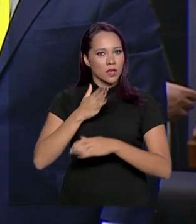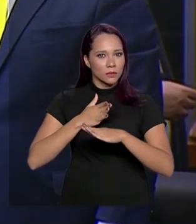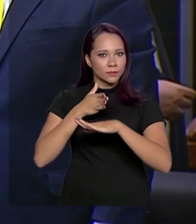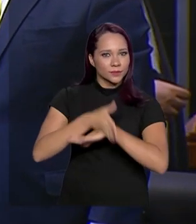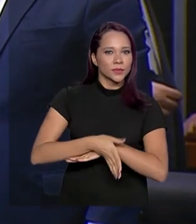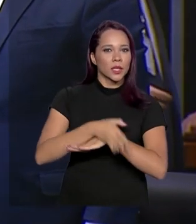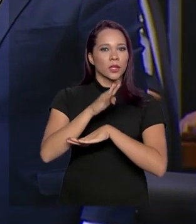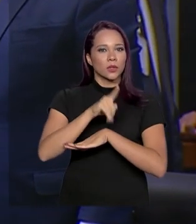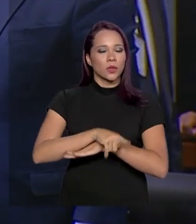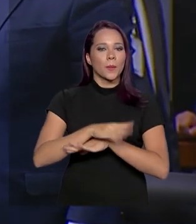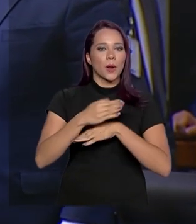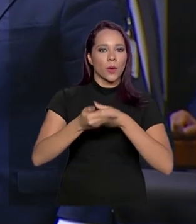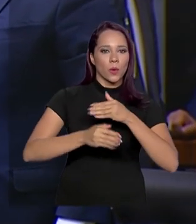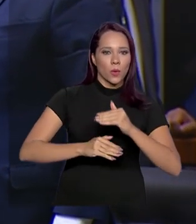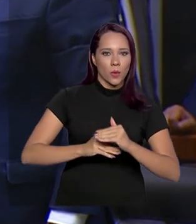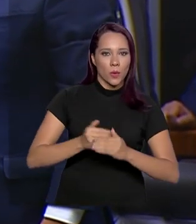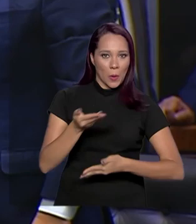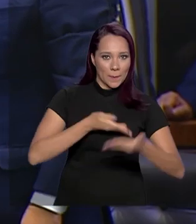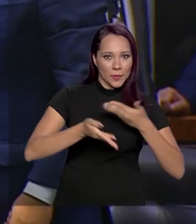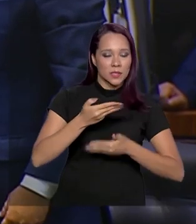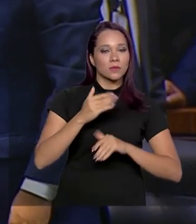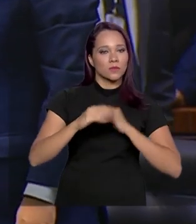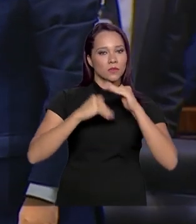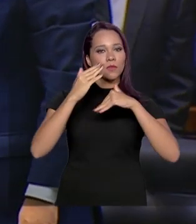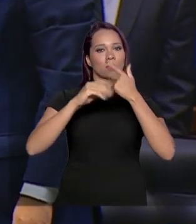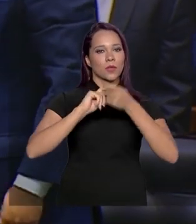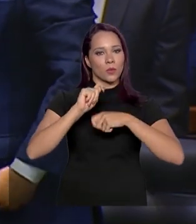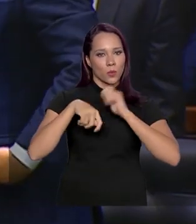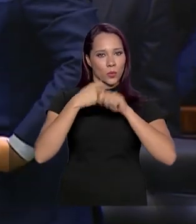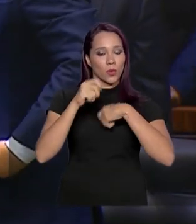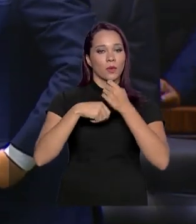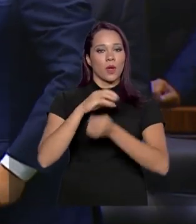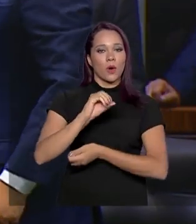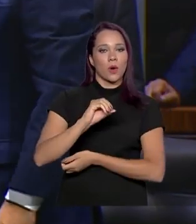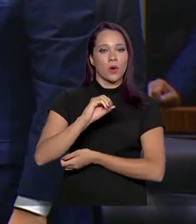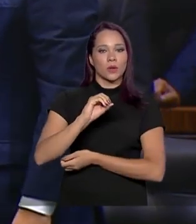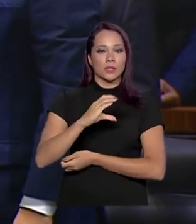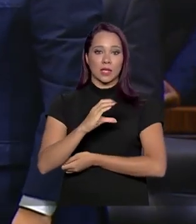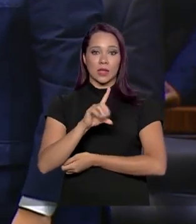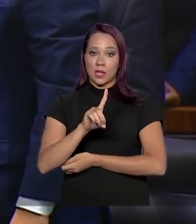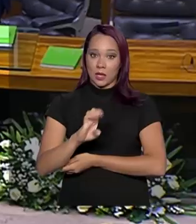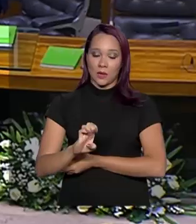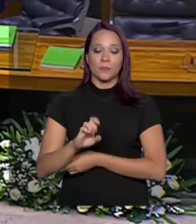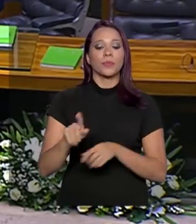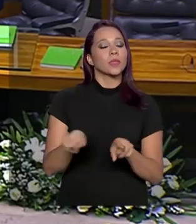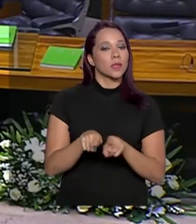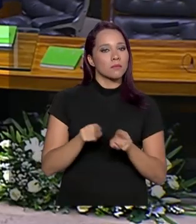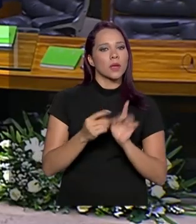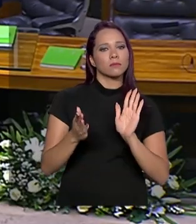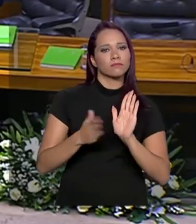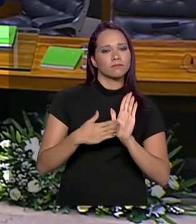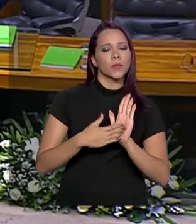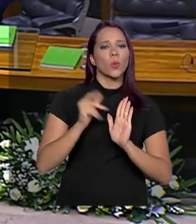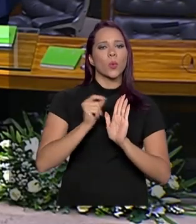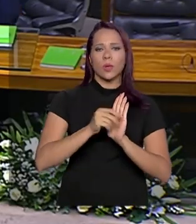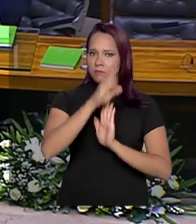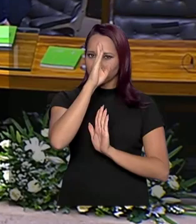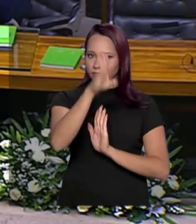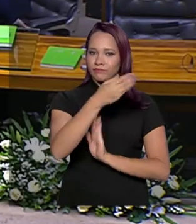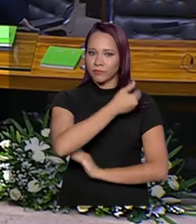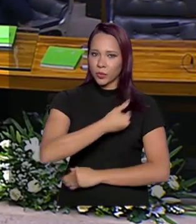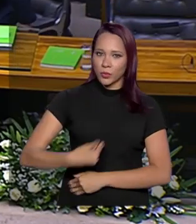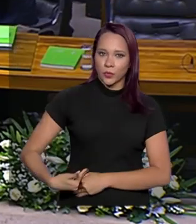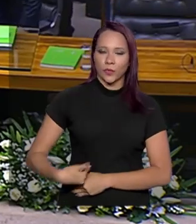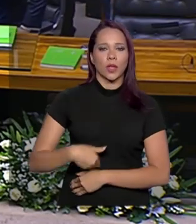na Organização para a Cooperação e Desenvolvimento Econômico, a OCDE. Tratava também das pautas que vão ser prioridade para o